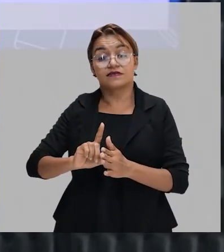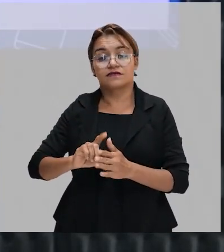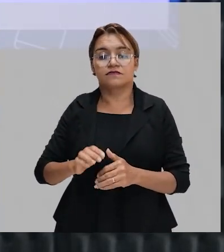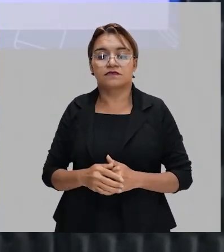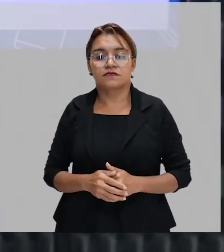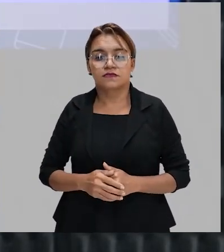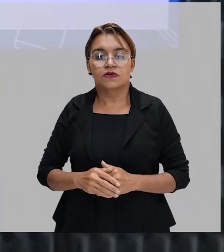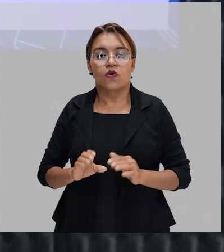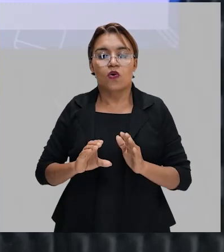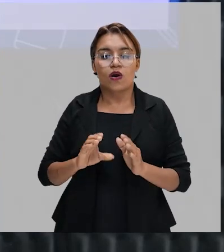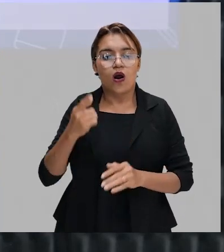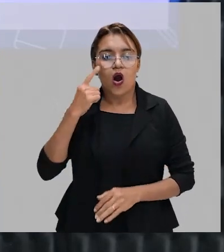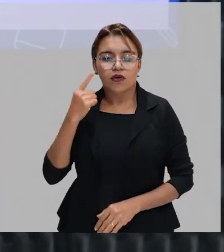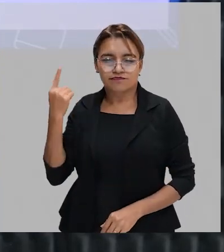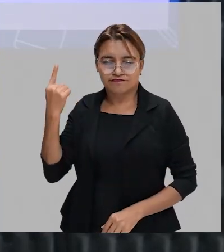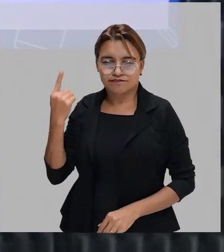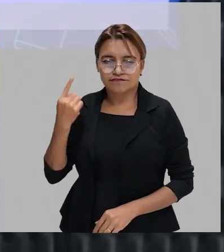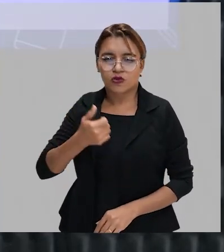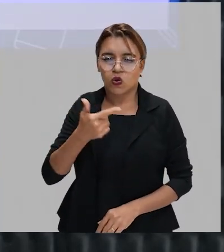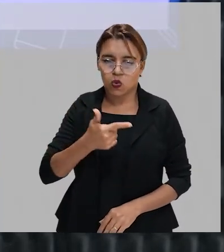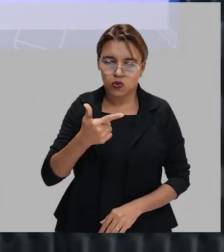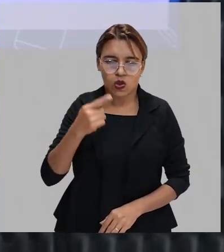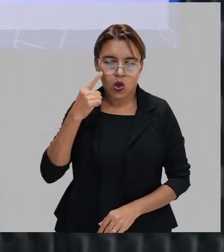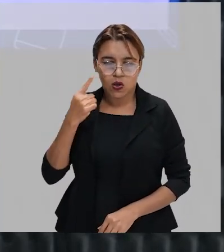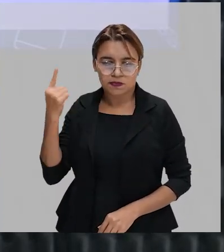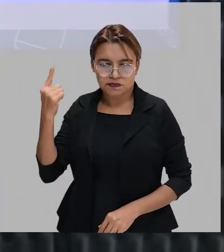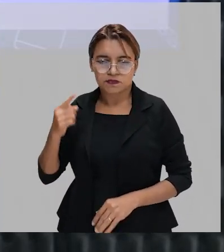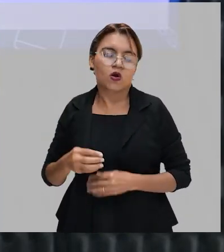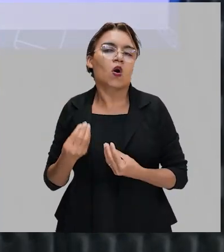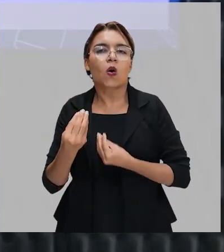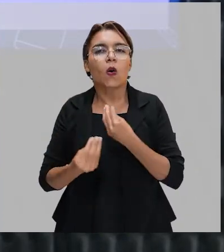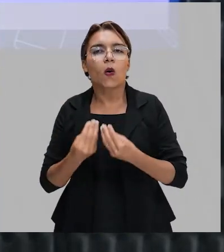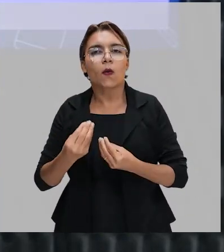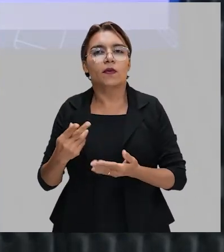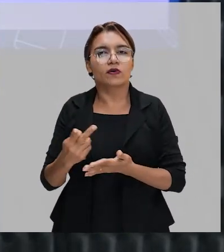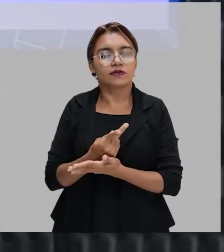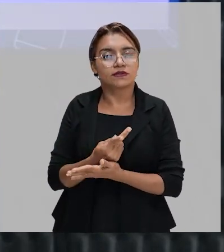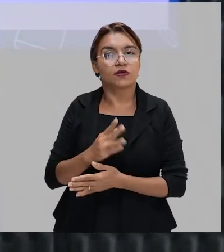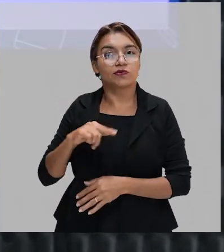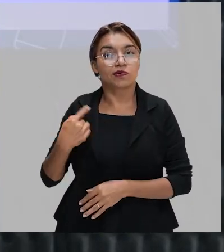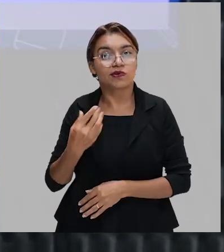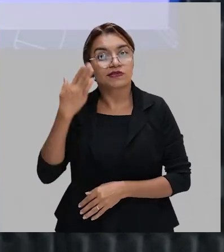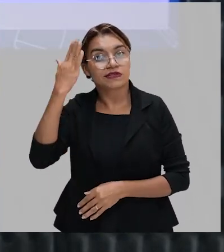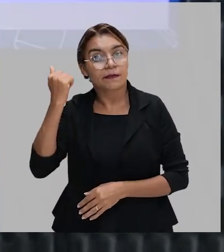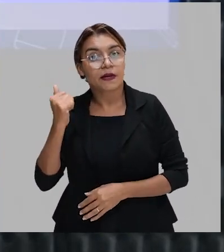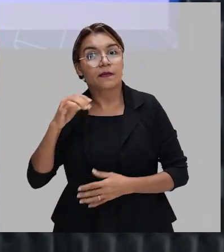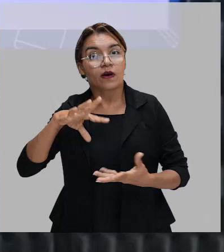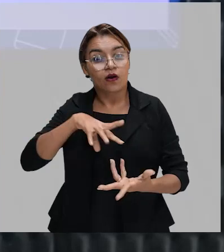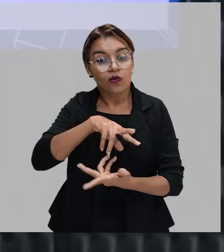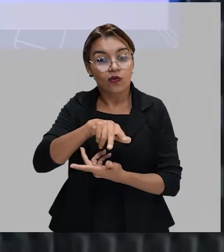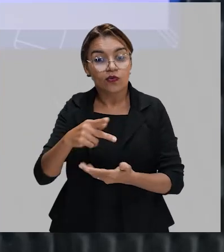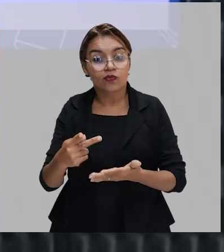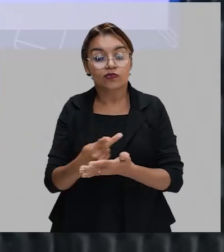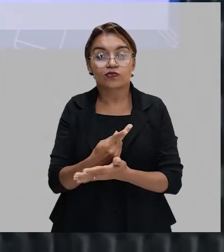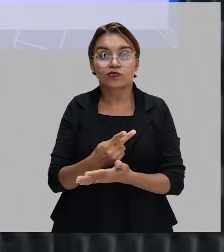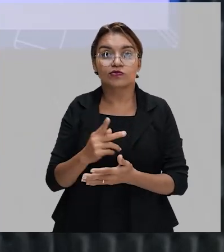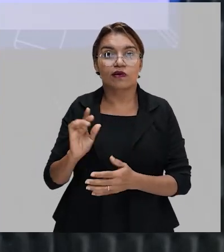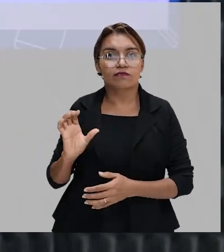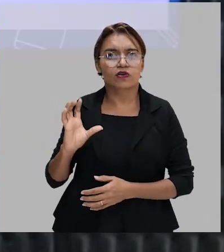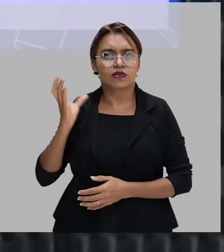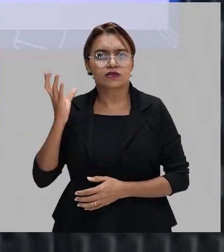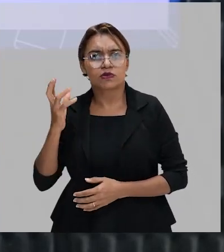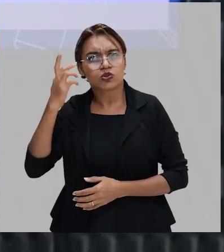o contexto histórico, como foi que isso se deu. Sabemos que tudo o que acontece no mundo, todos os fatos